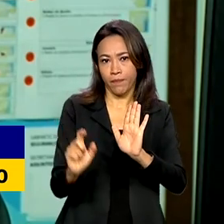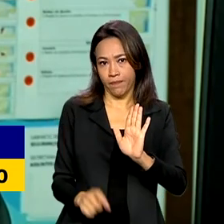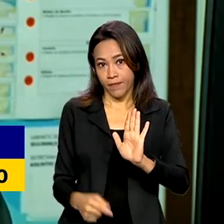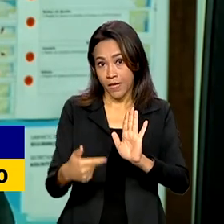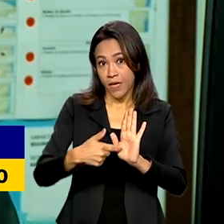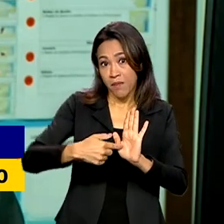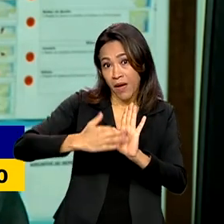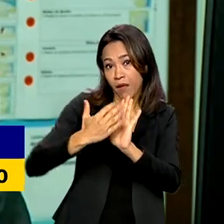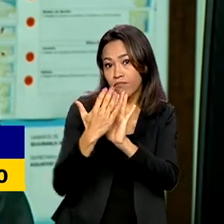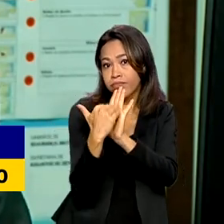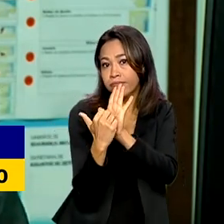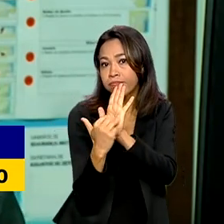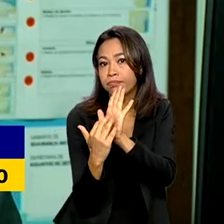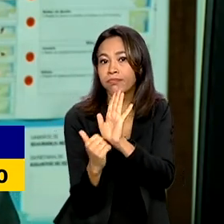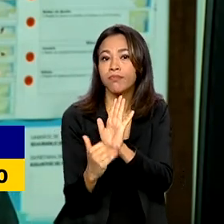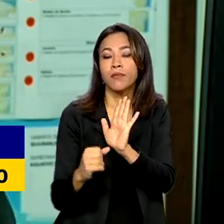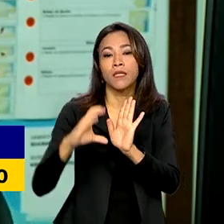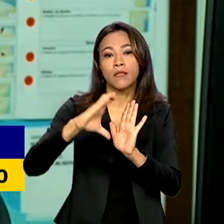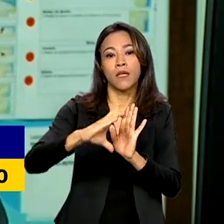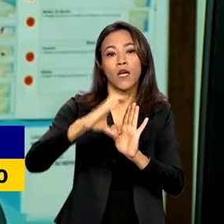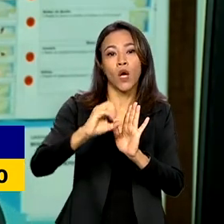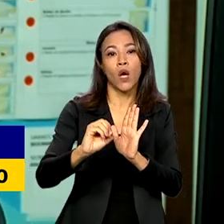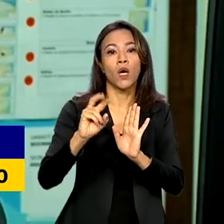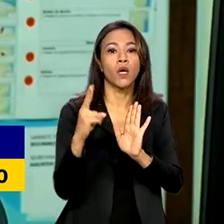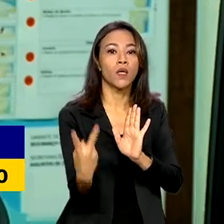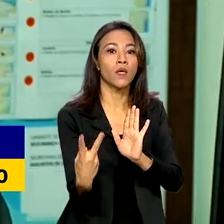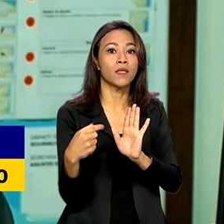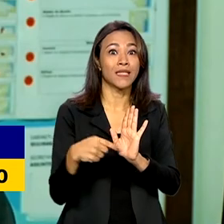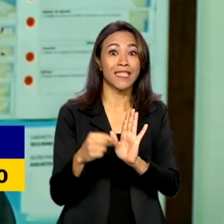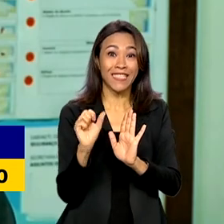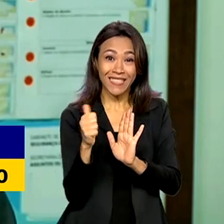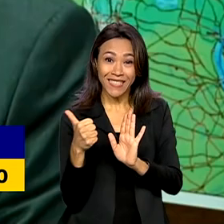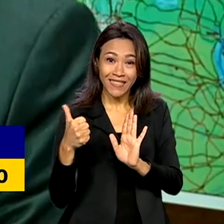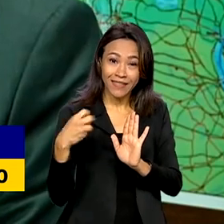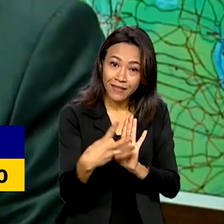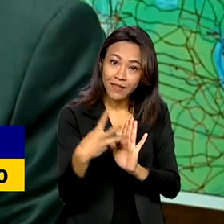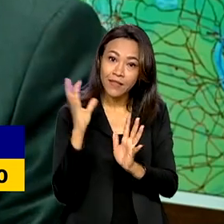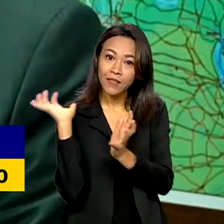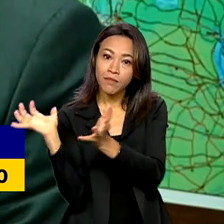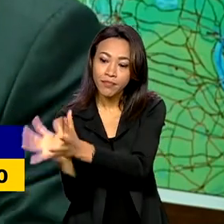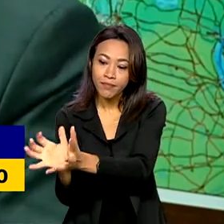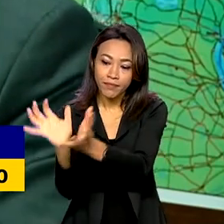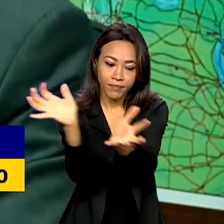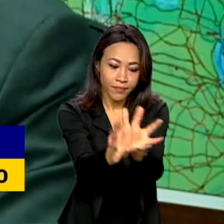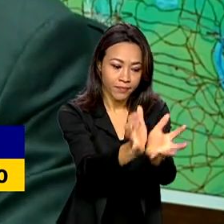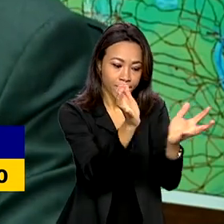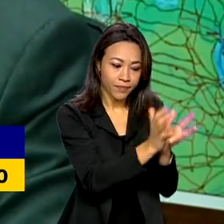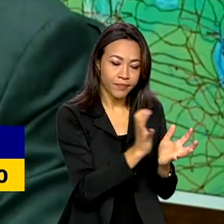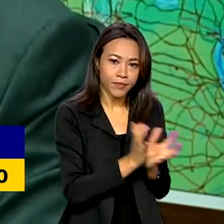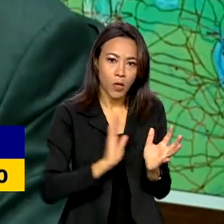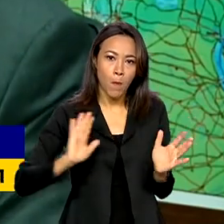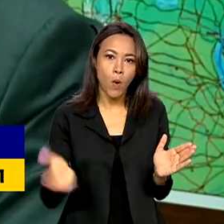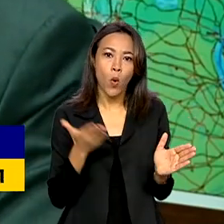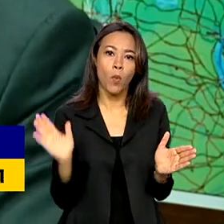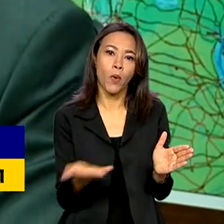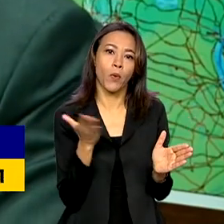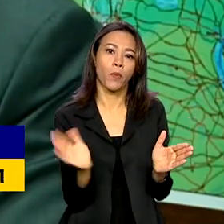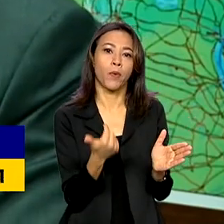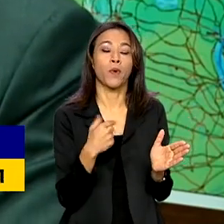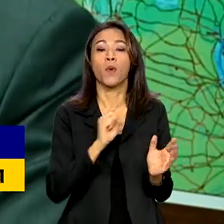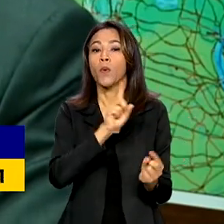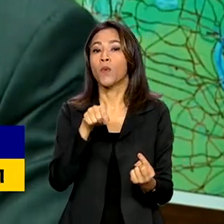descarbonização no início de 13 cadeias produtivas. Buscando o quê? Fortalecimento